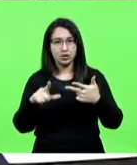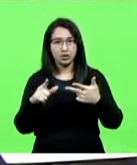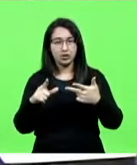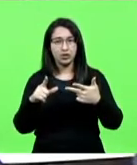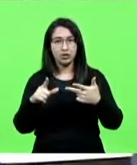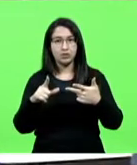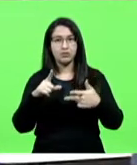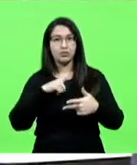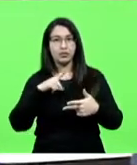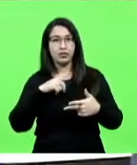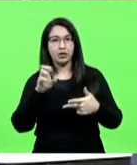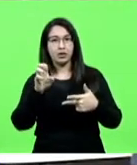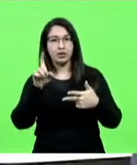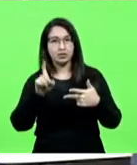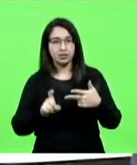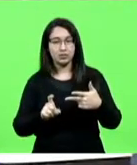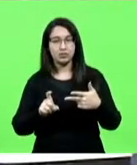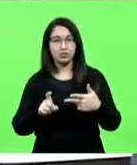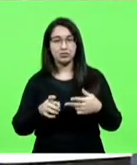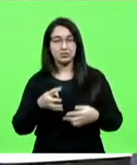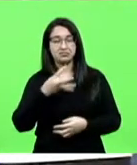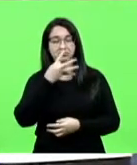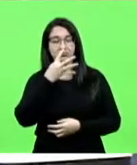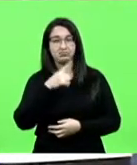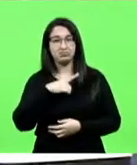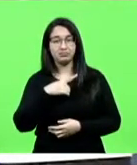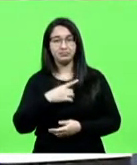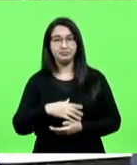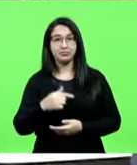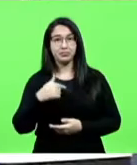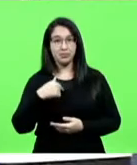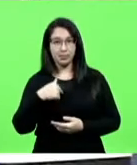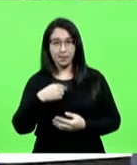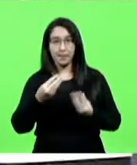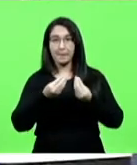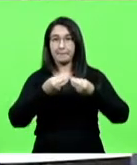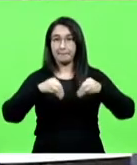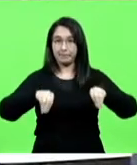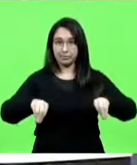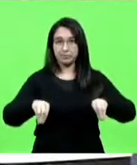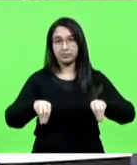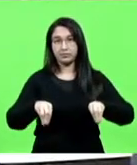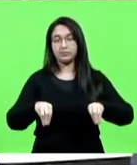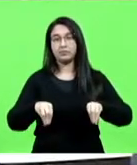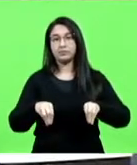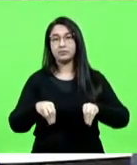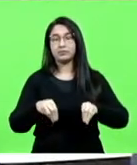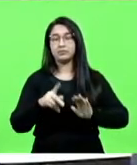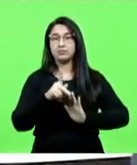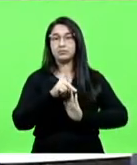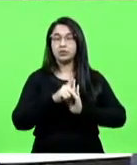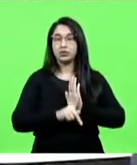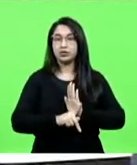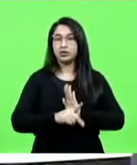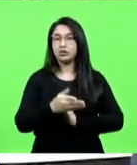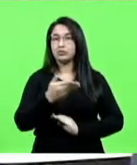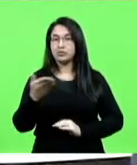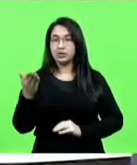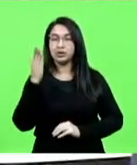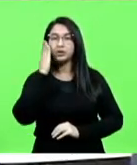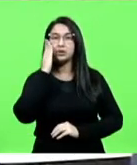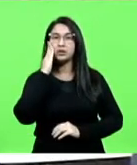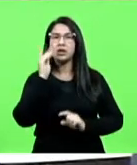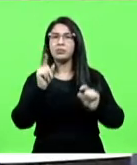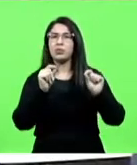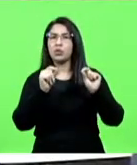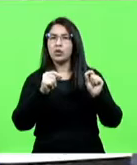impressionante isso. Eu fui prejudicado nesse meu projeto, até porque, para quem sabe muito bem do que se trata,